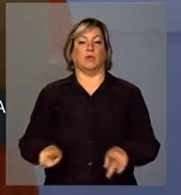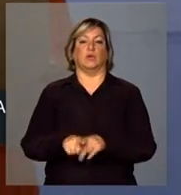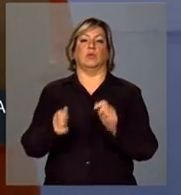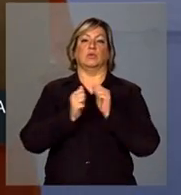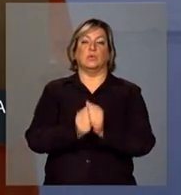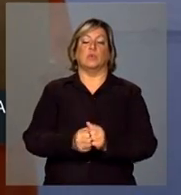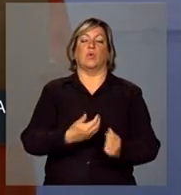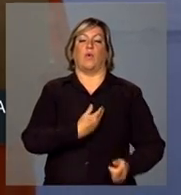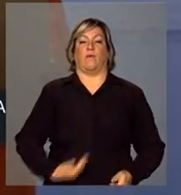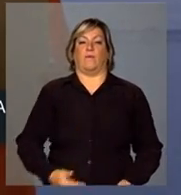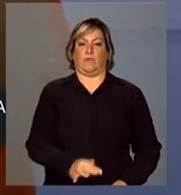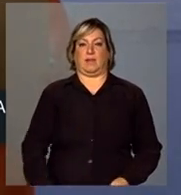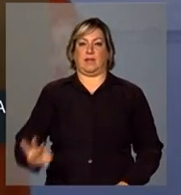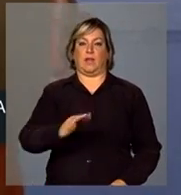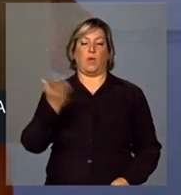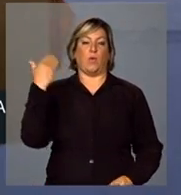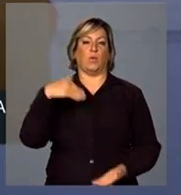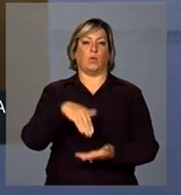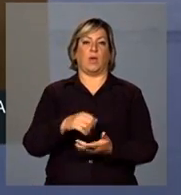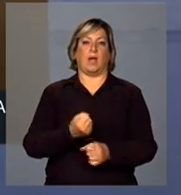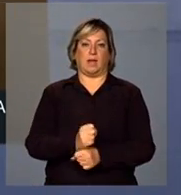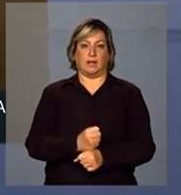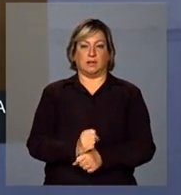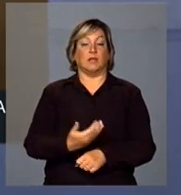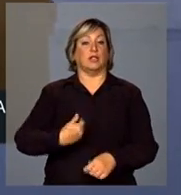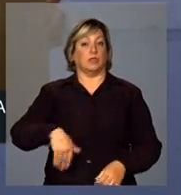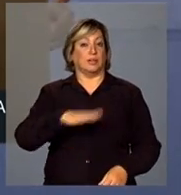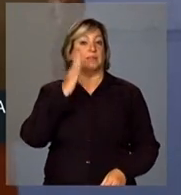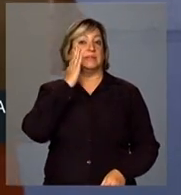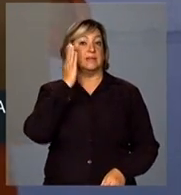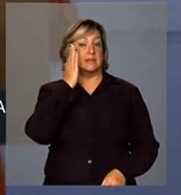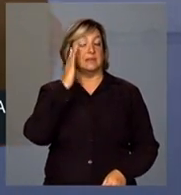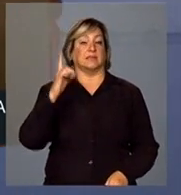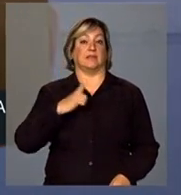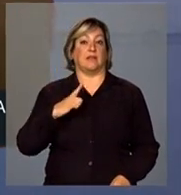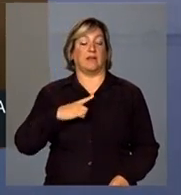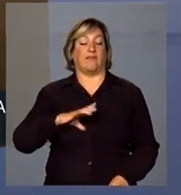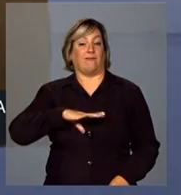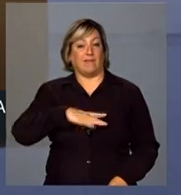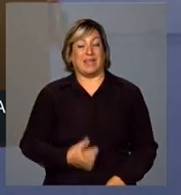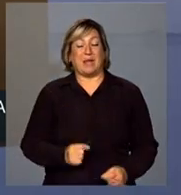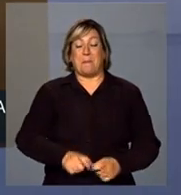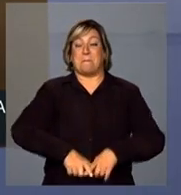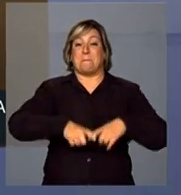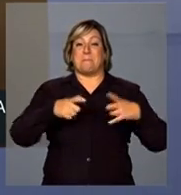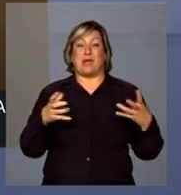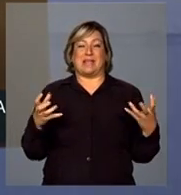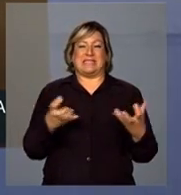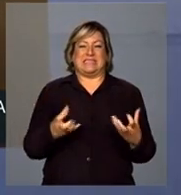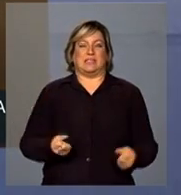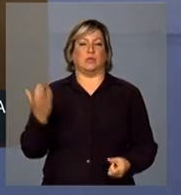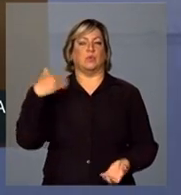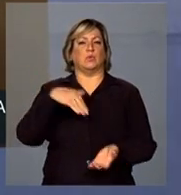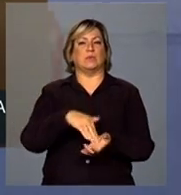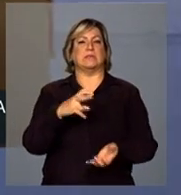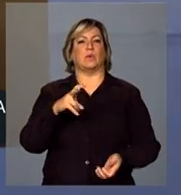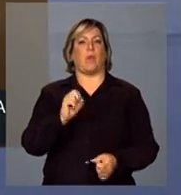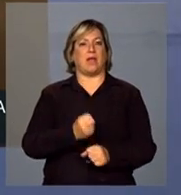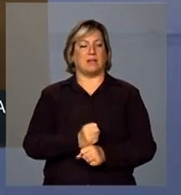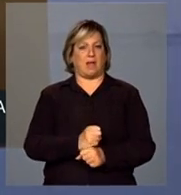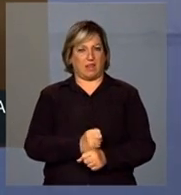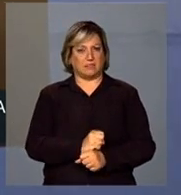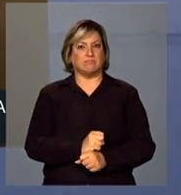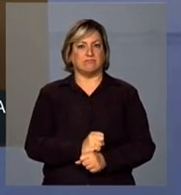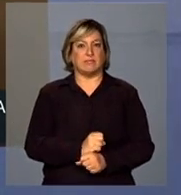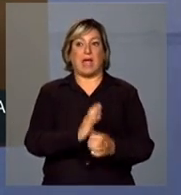últimos anos. Nós sabemos que nós estamos enfrentando a maior seca dos últimos 50 anos. Em